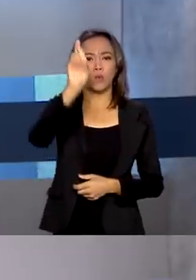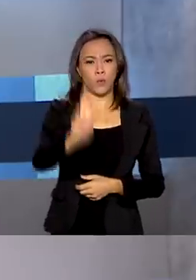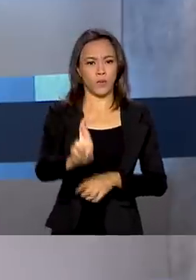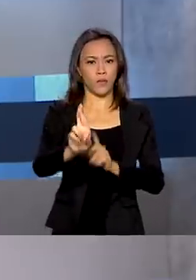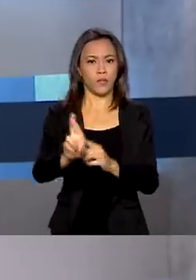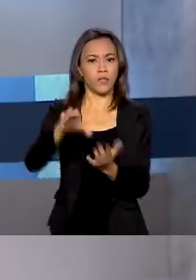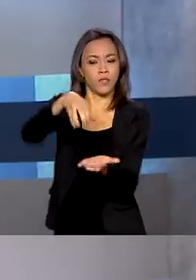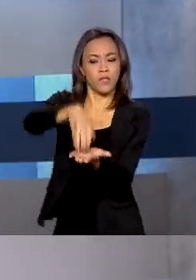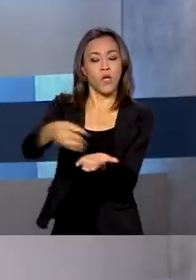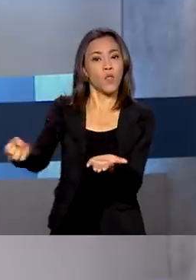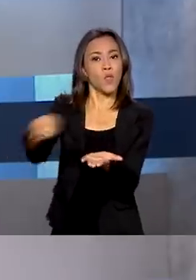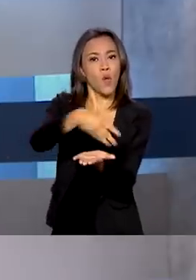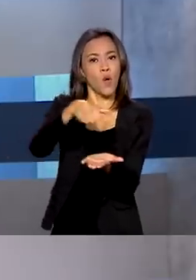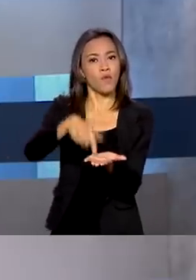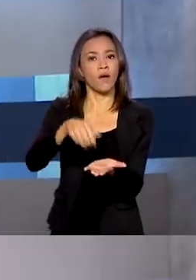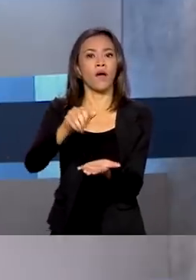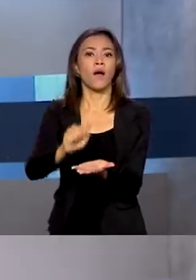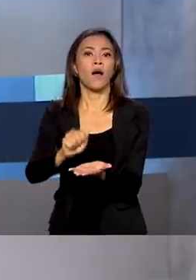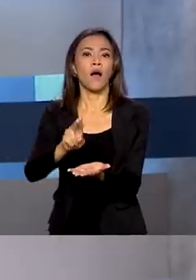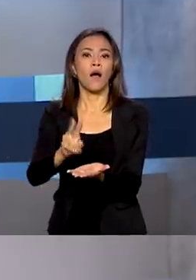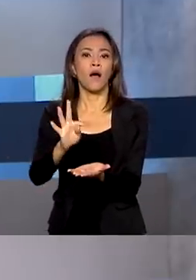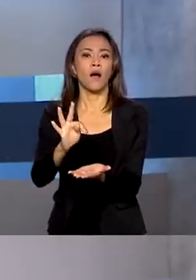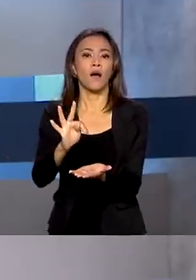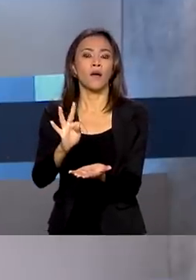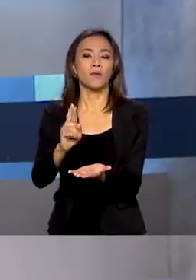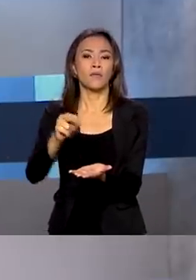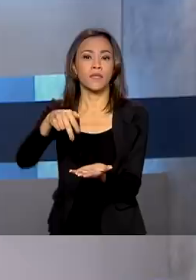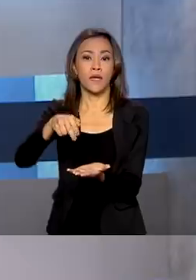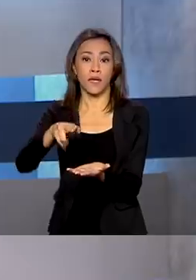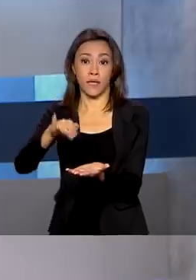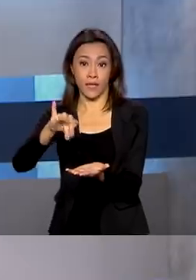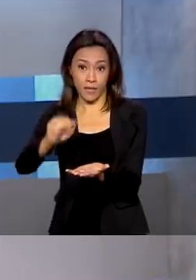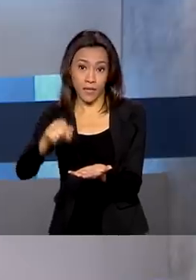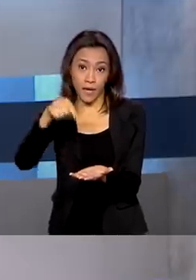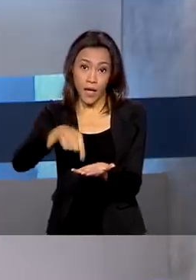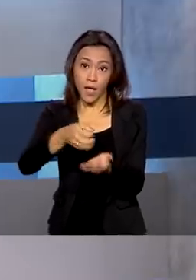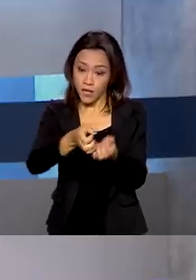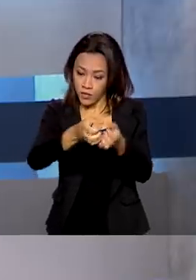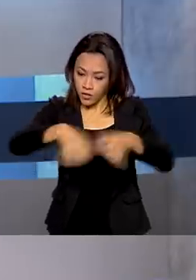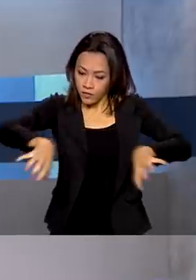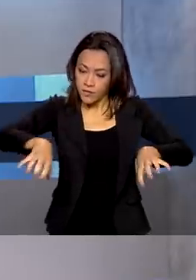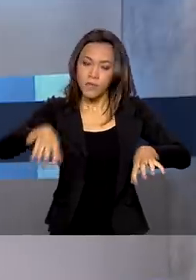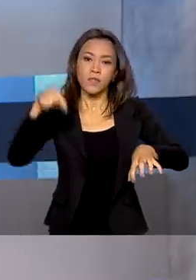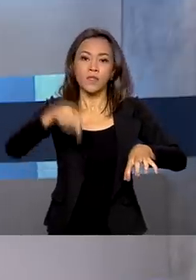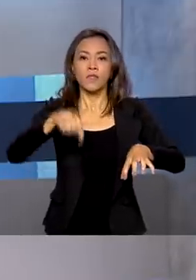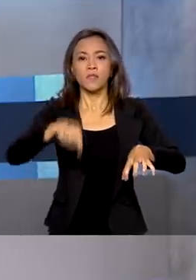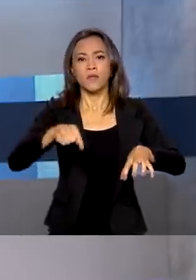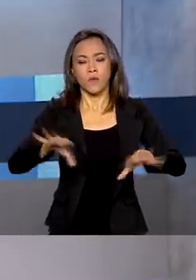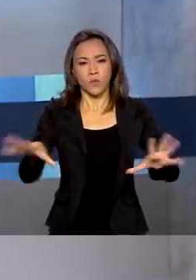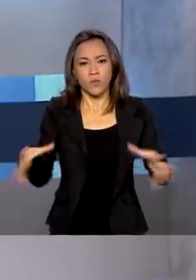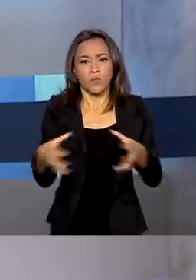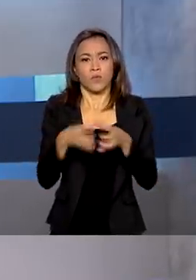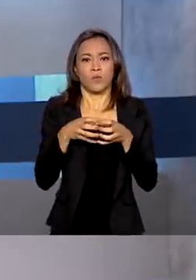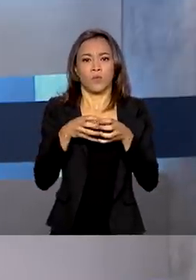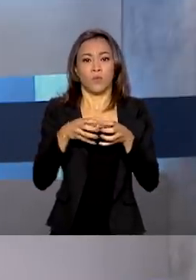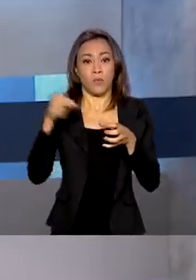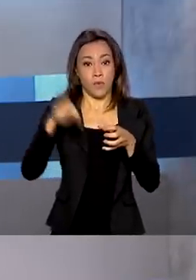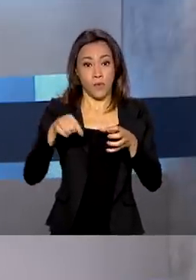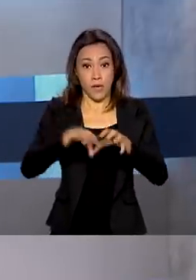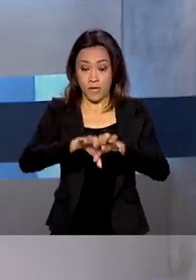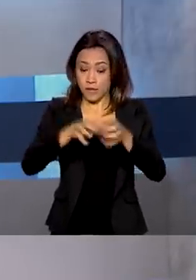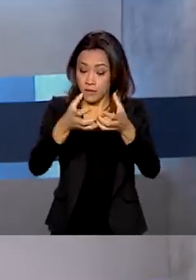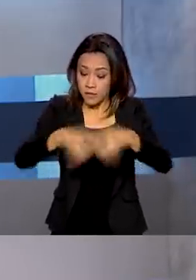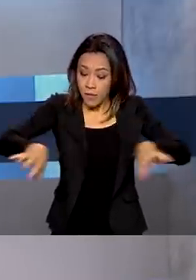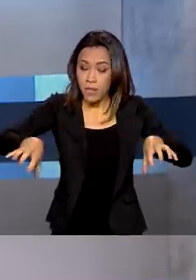não representa novos gastos ao governo, já que foi feita a partir da divisão da Comissão Nacional de Energia Nuclear. A separação